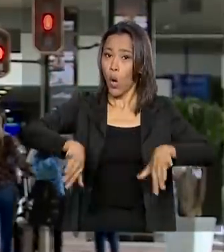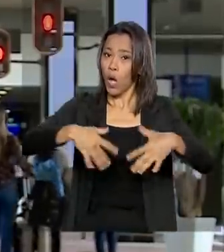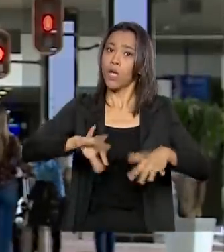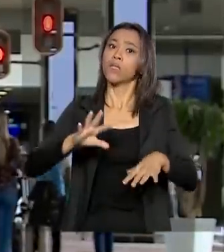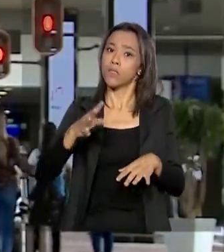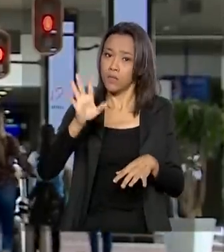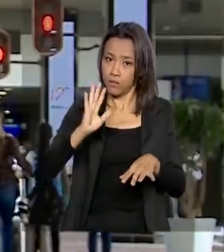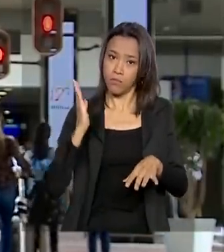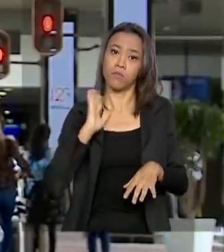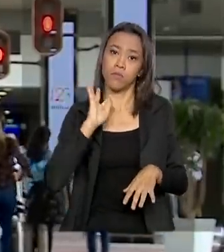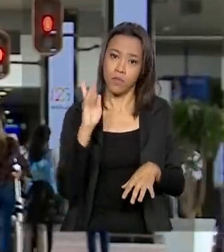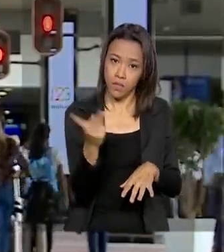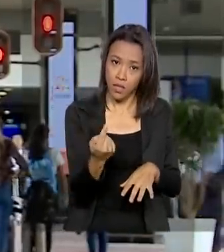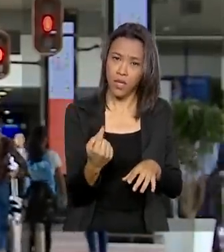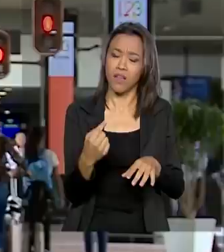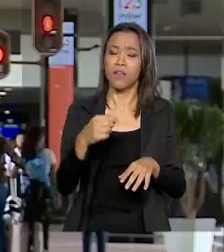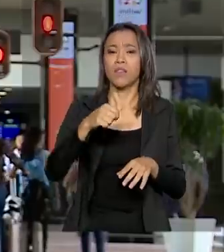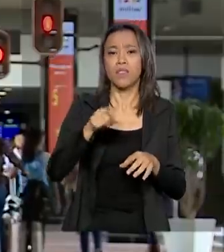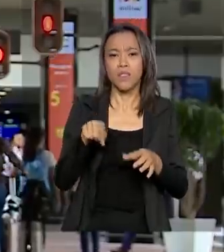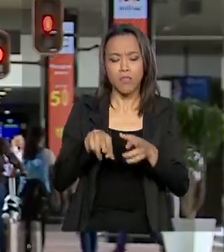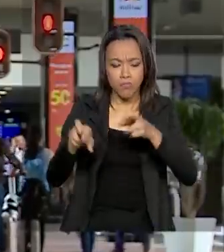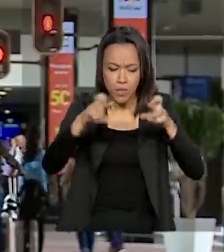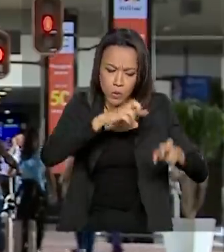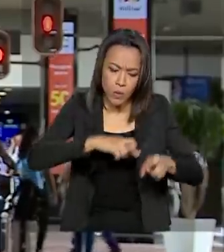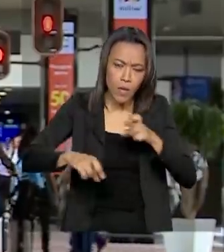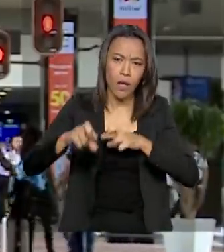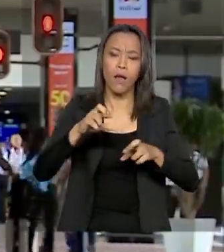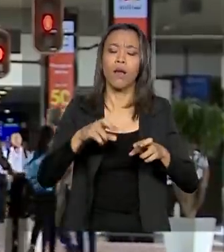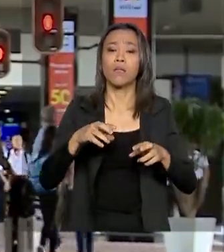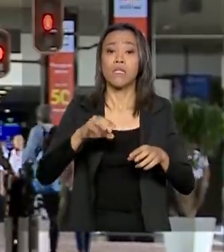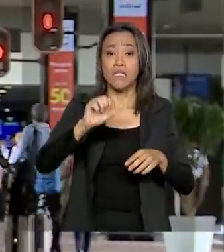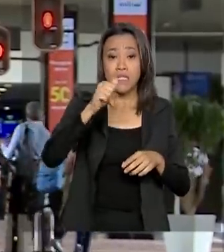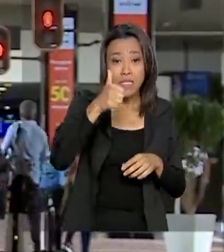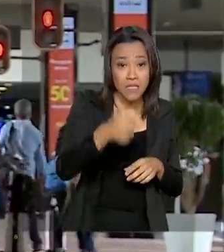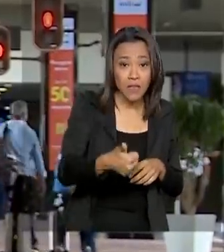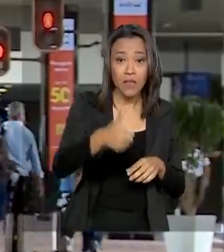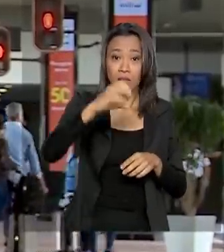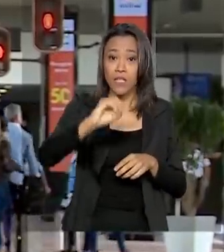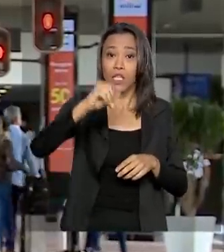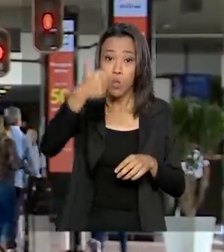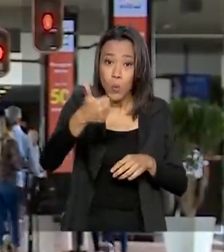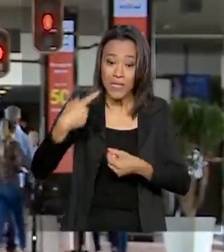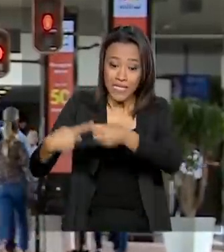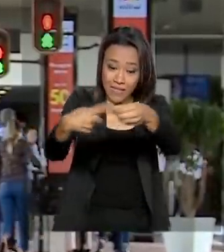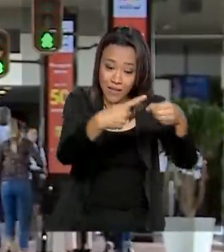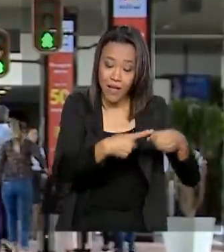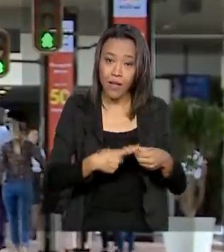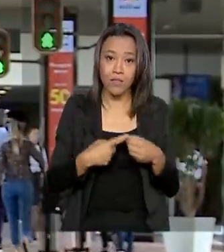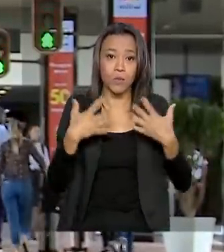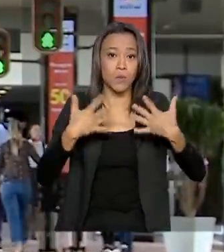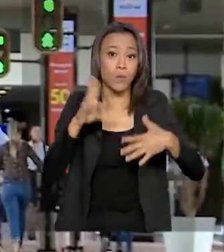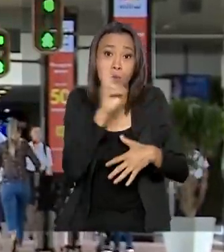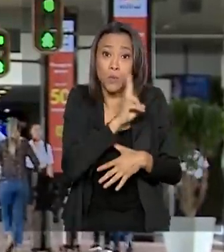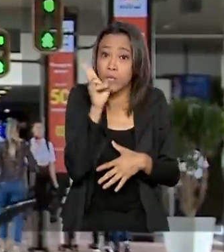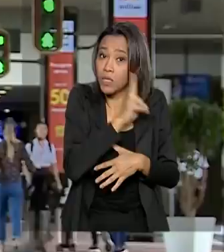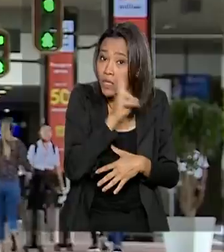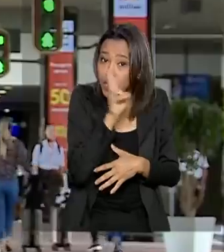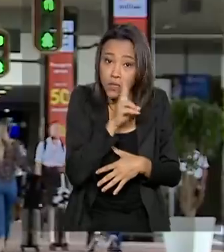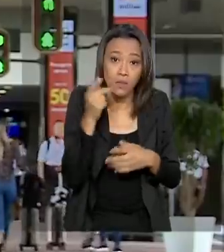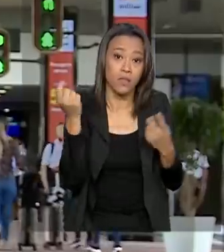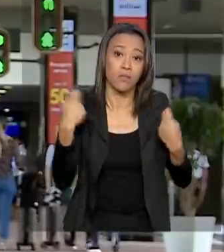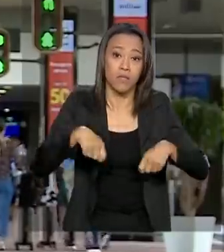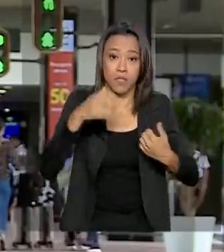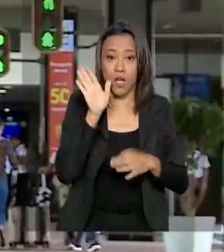a ser feito há 110 anos. 101 cidades mineiras estão em estado de emergência e da semana